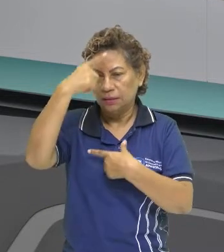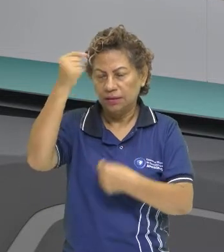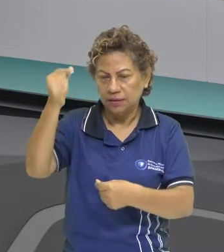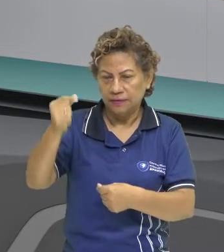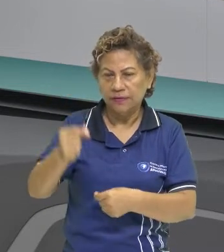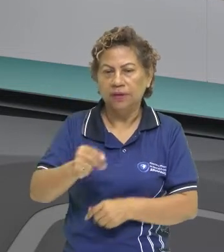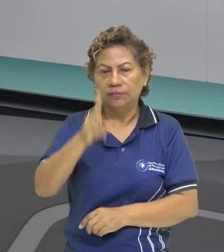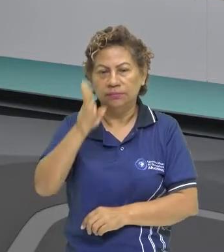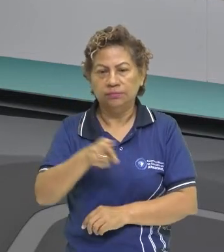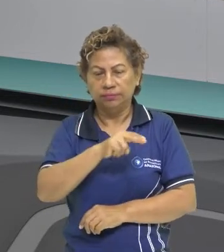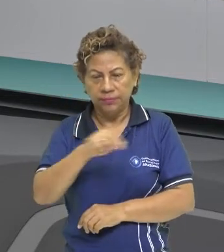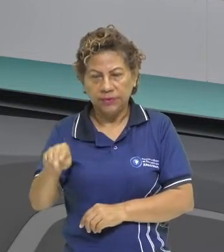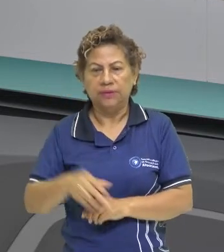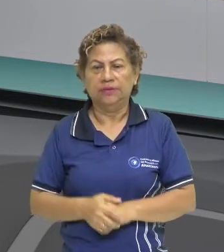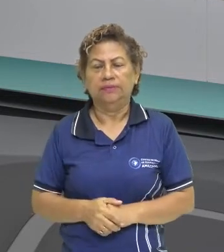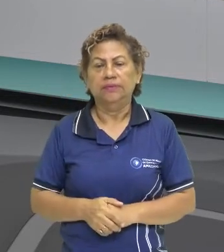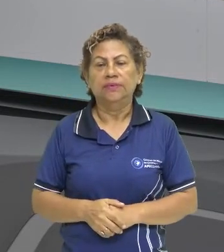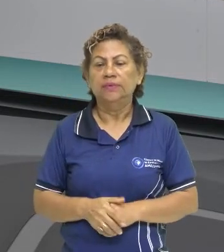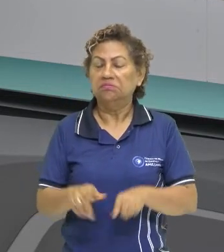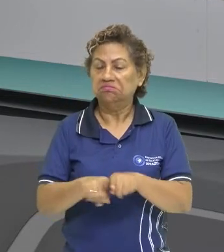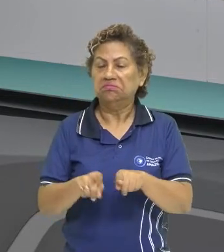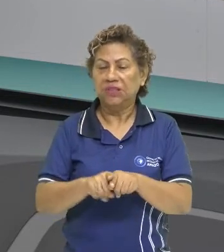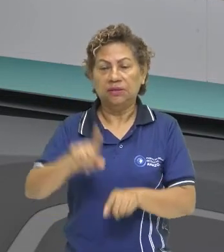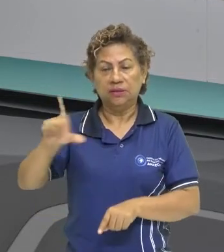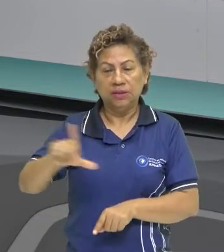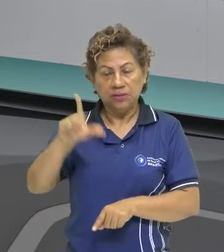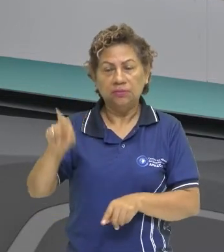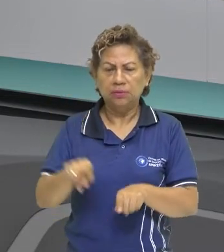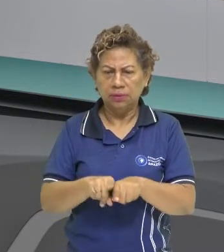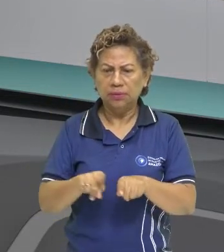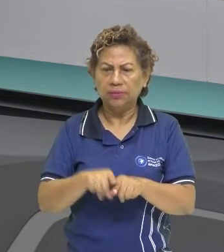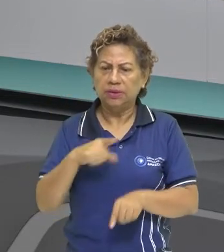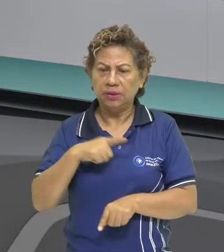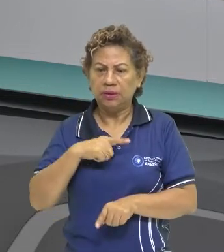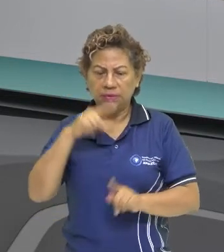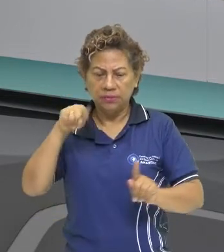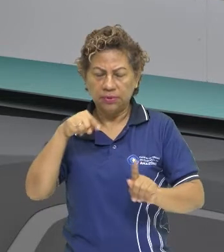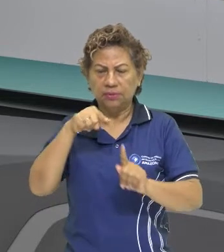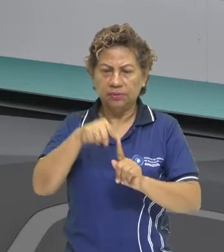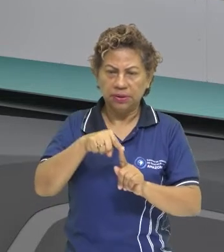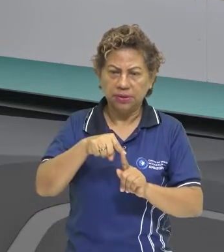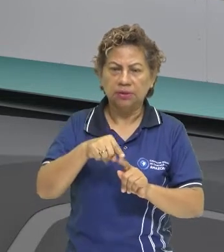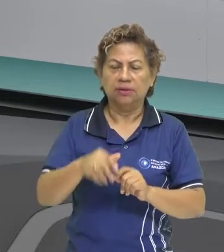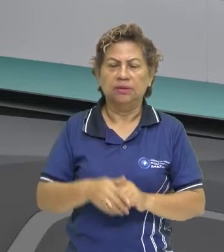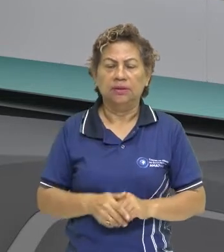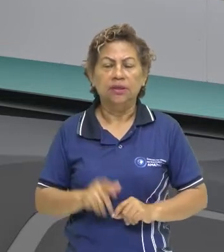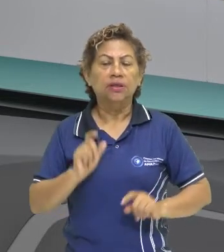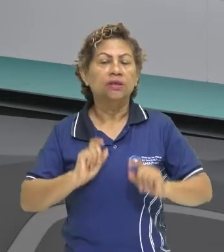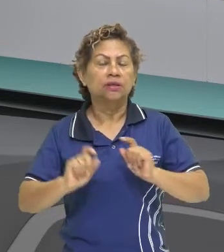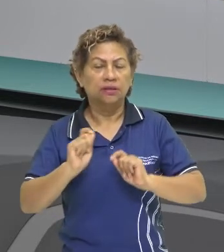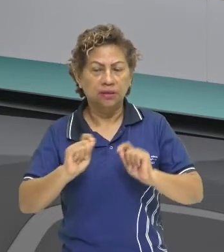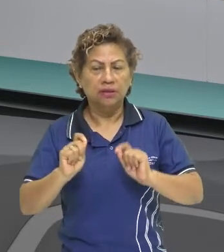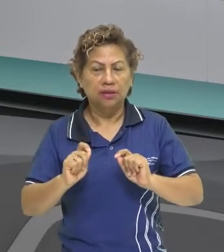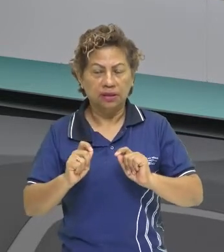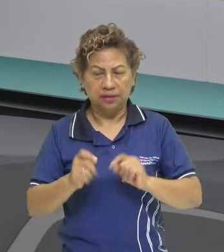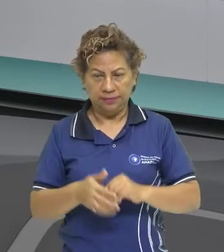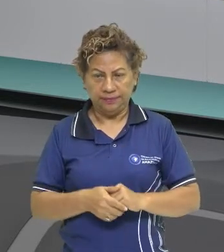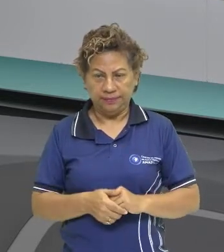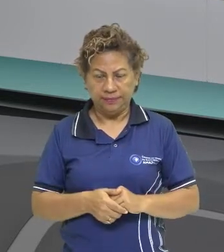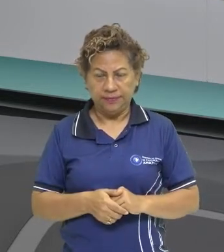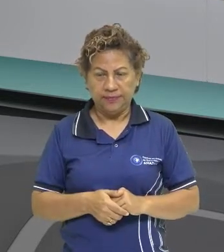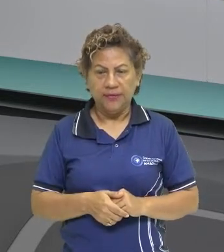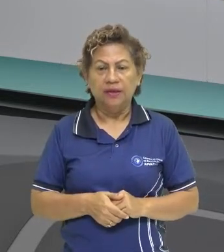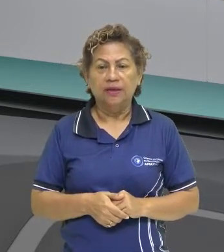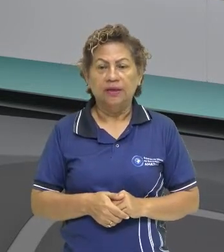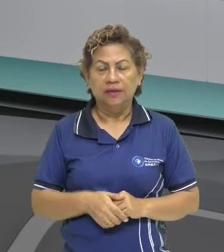uma quanto a outra literatura tem esse objetivo, ou seja, de estender, né, de consolidar o